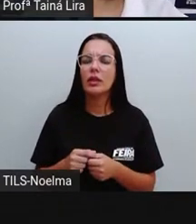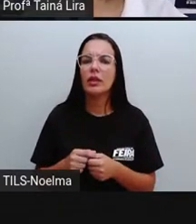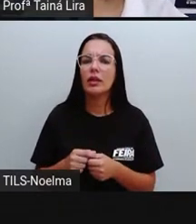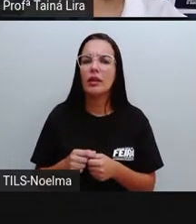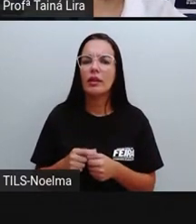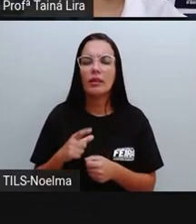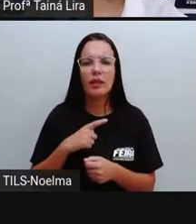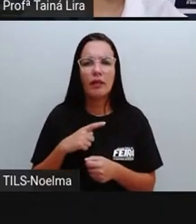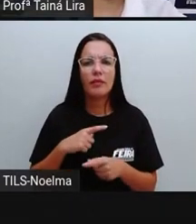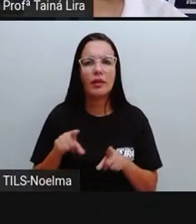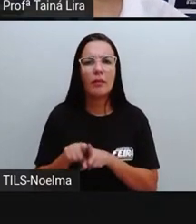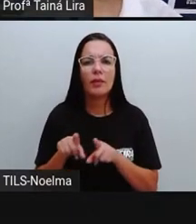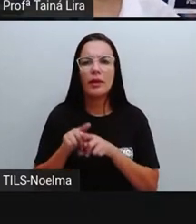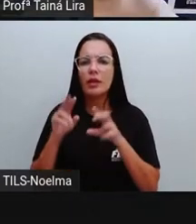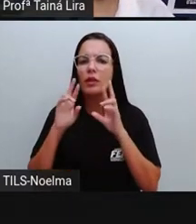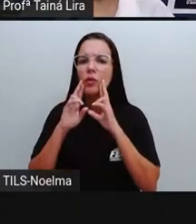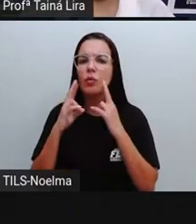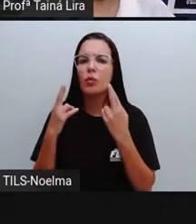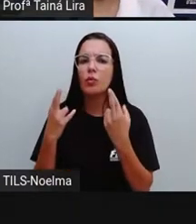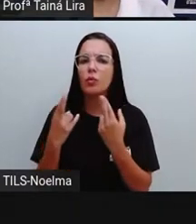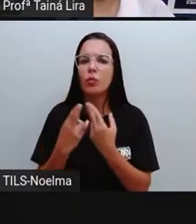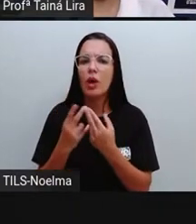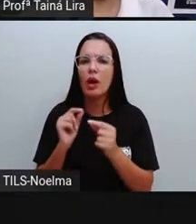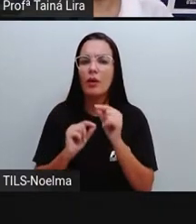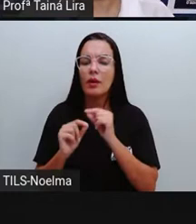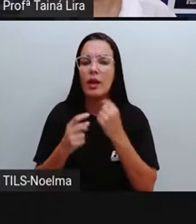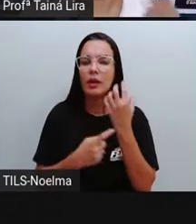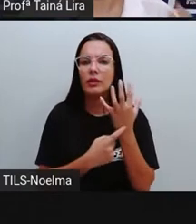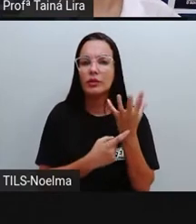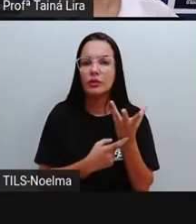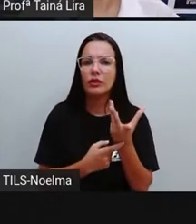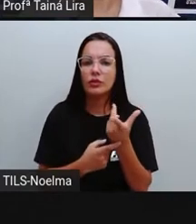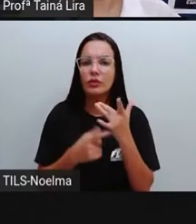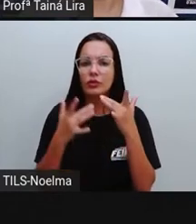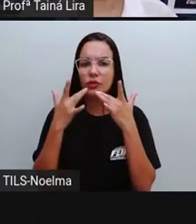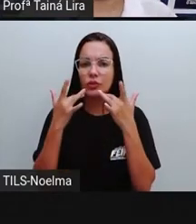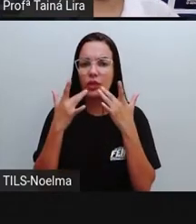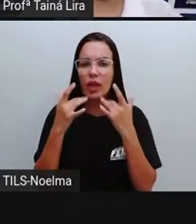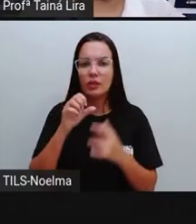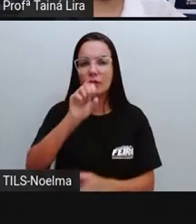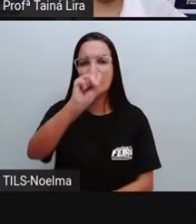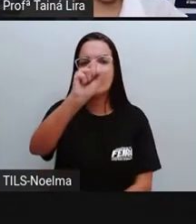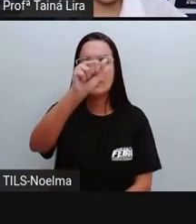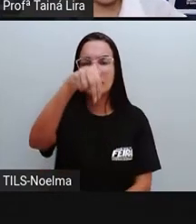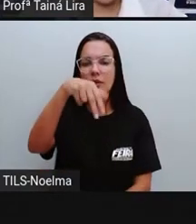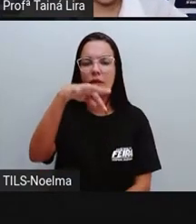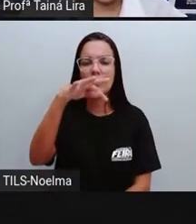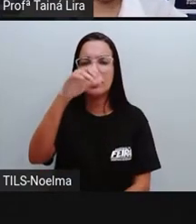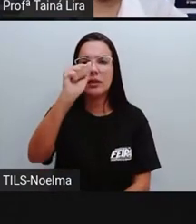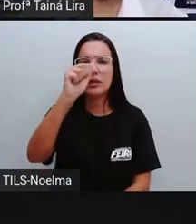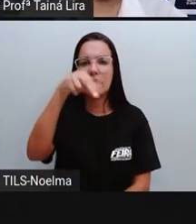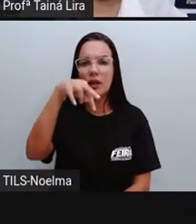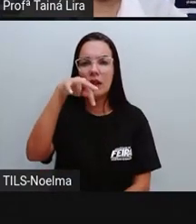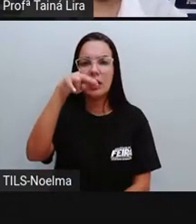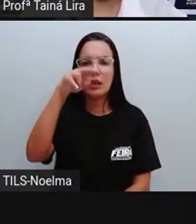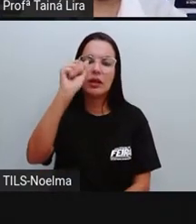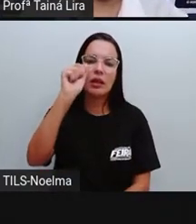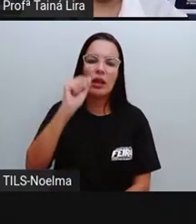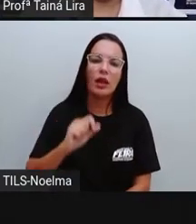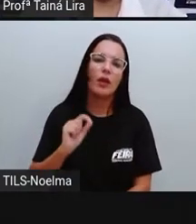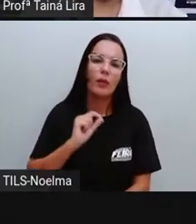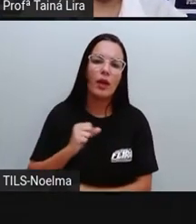realizadas no antigo Teatro Santana, tá? Entre os anos de 1948 e